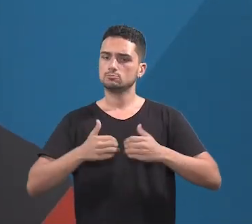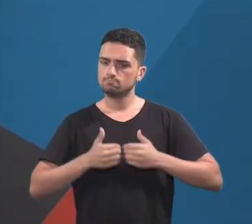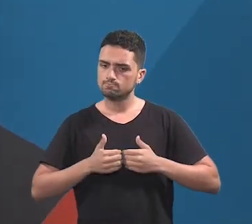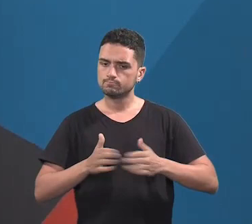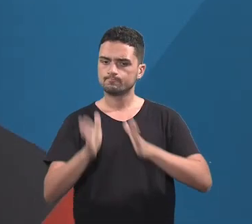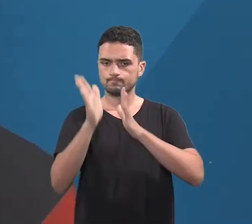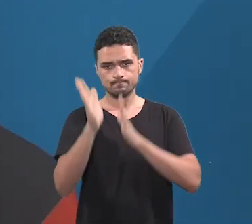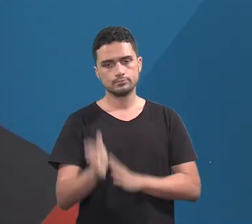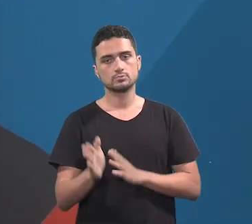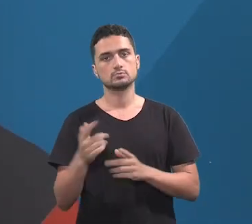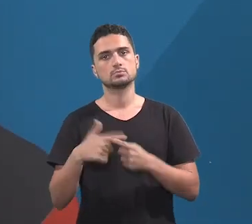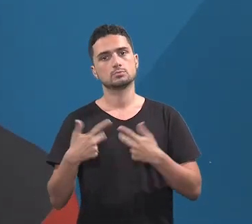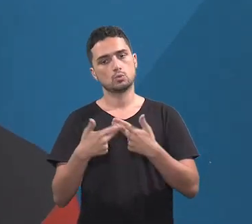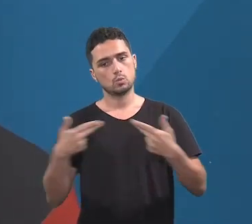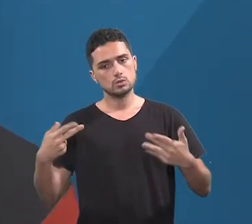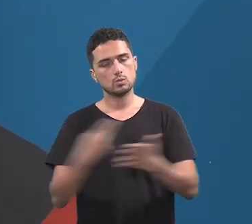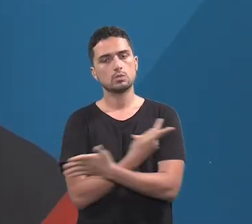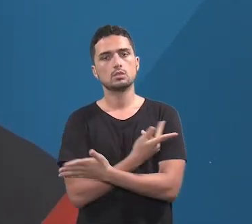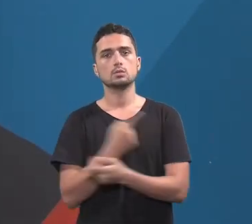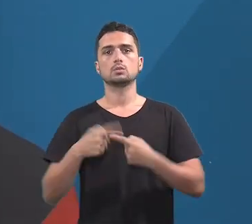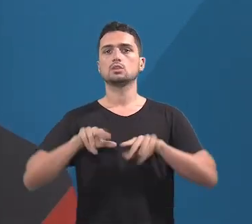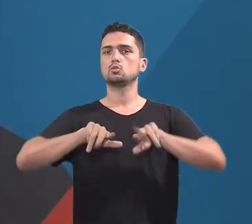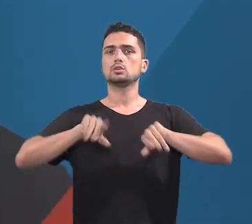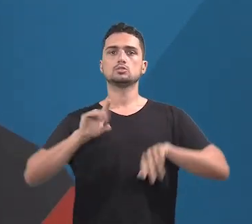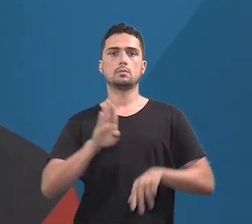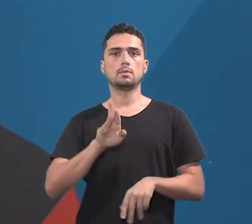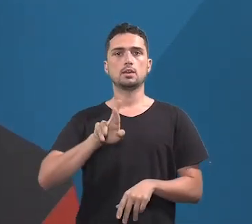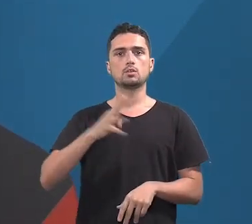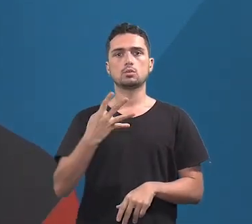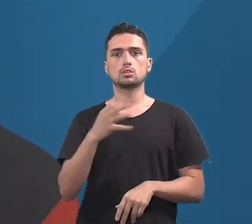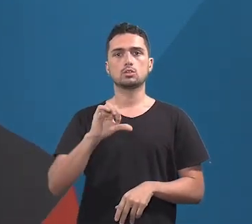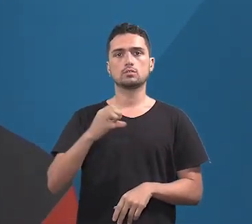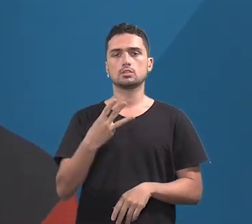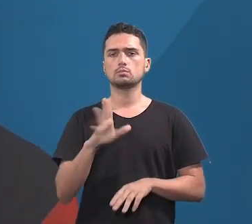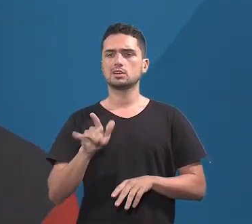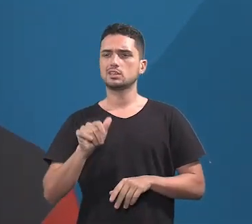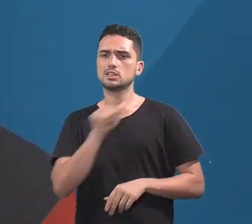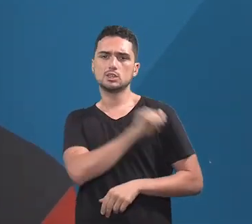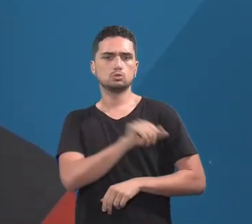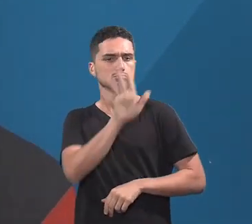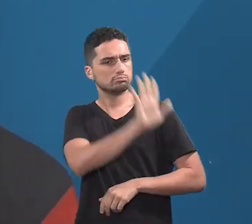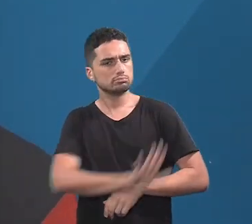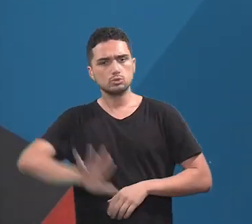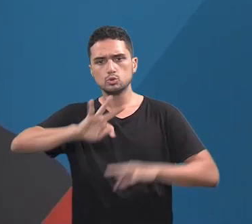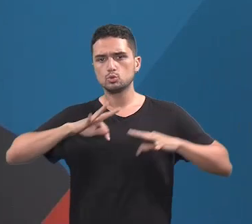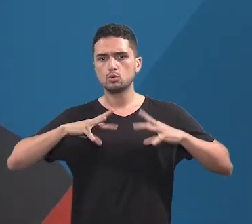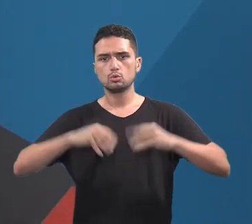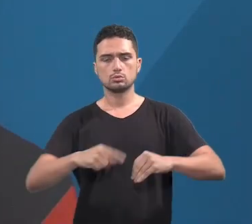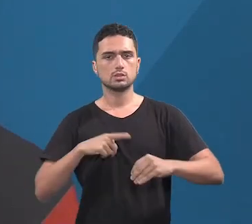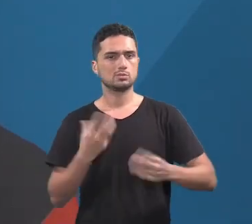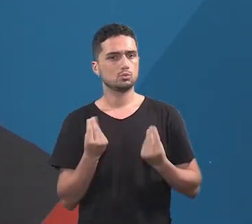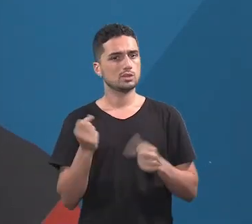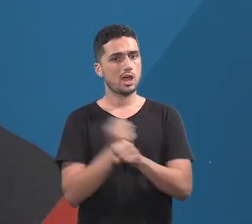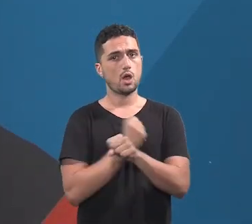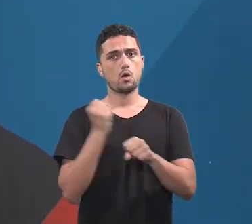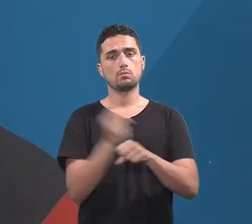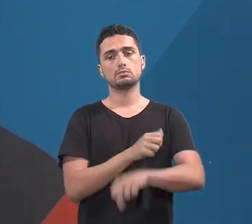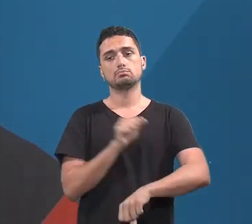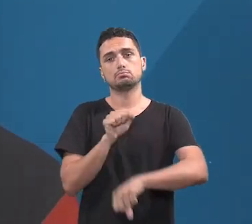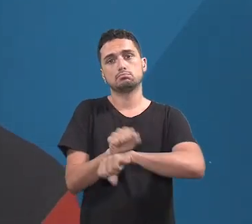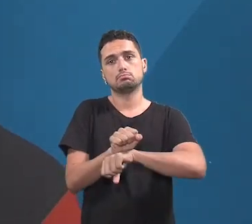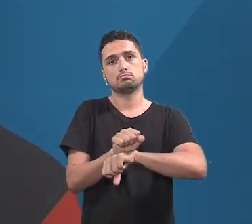obras retomem, que as coisas aconteçam, porque não só na BR-493, mas no Estado do Rio de Janeiro inteiro, muitas obras